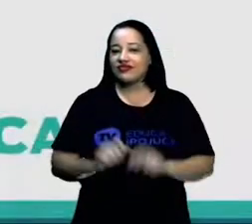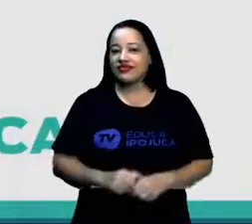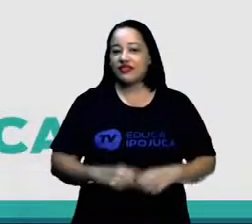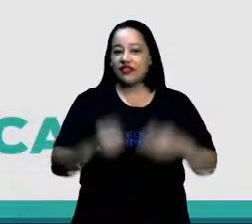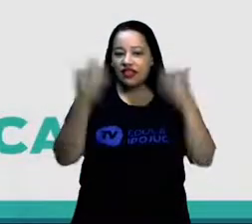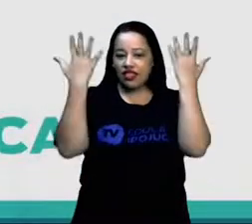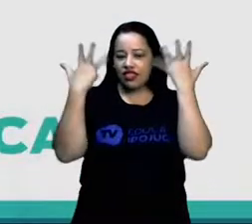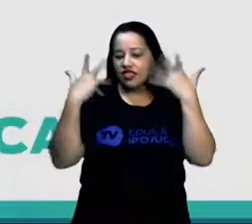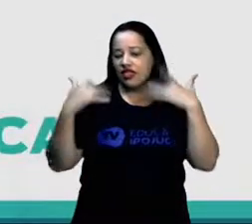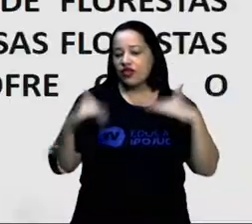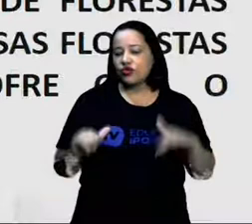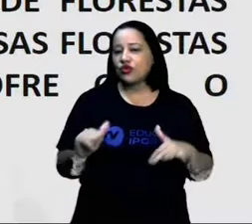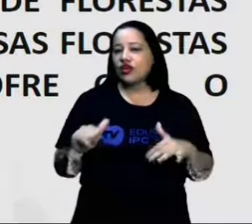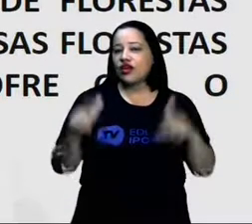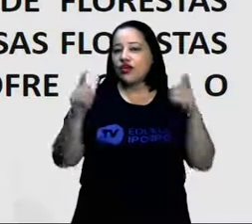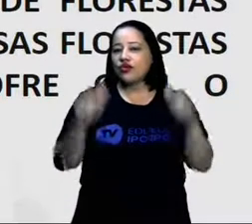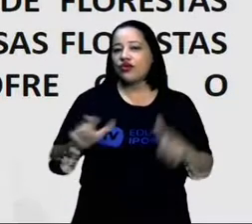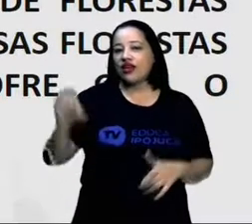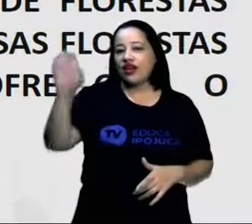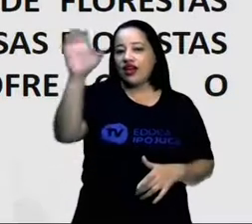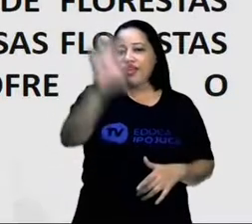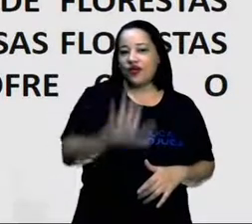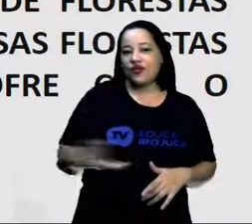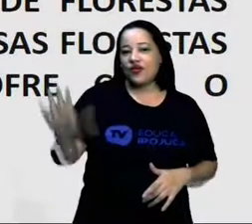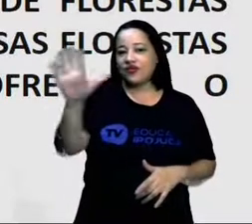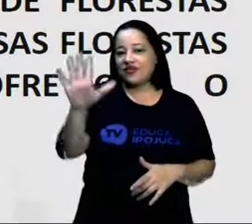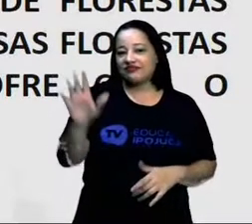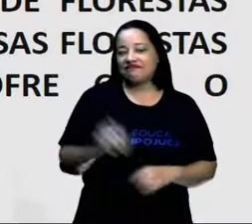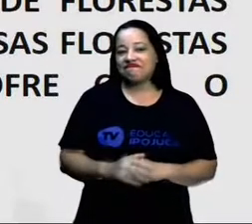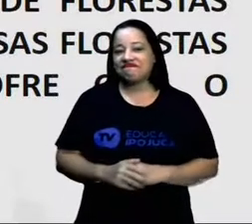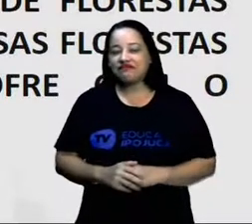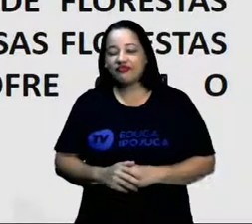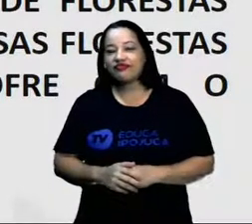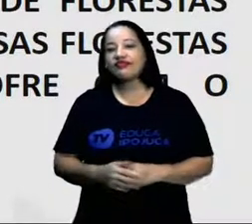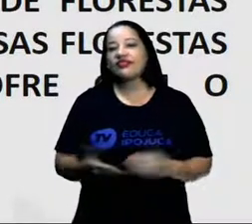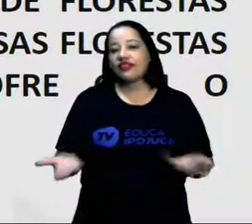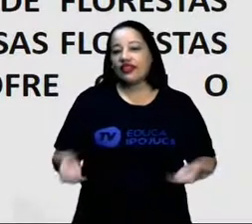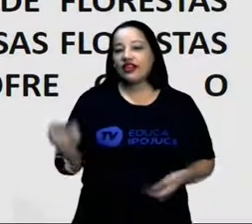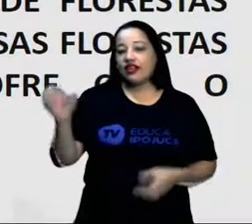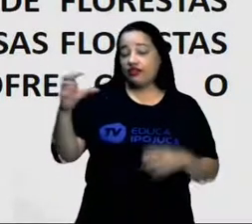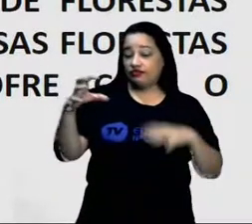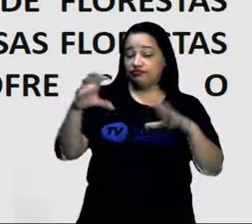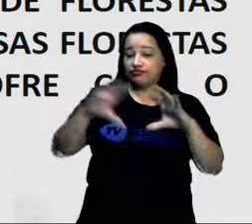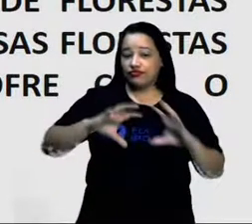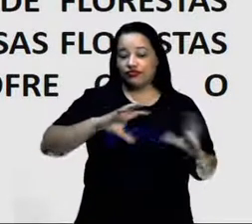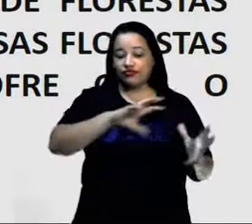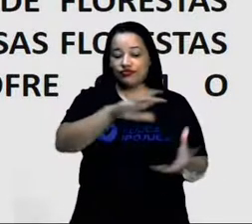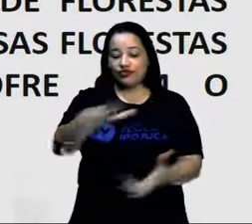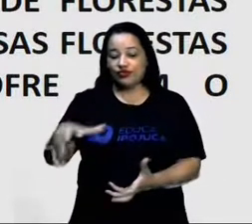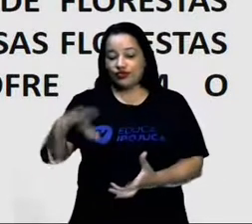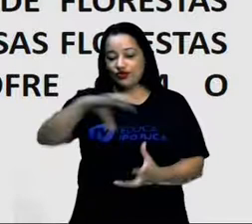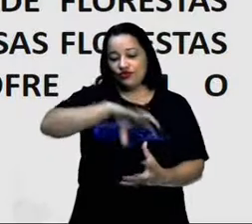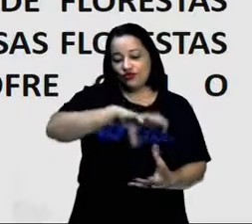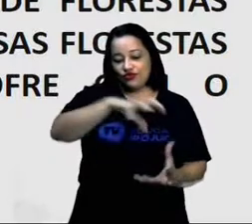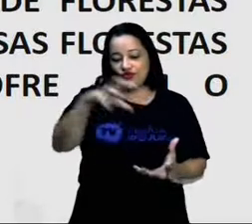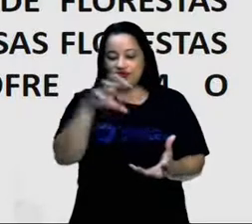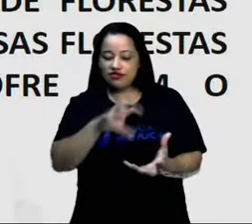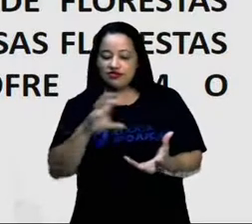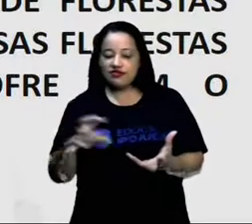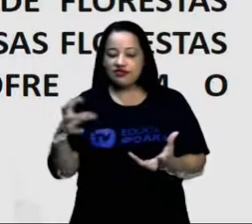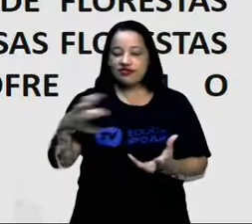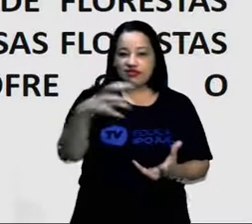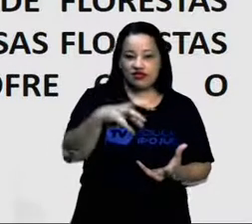Naturais da Europa. O continente europeu está situado no hemisfério norte,